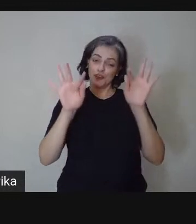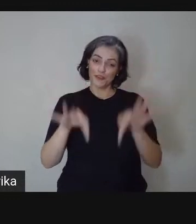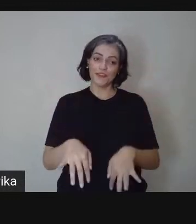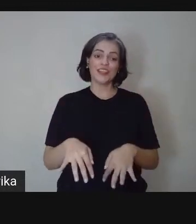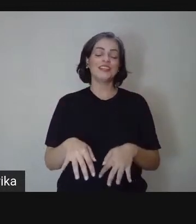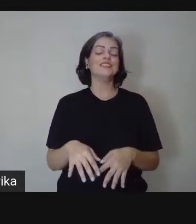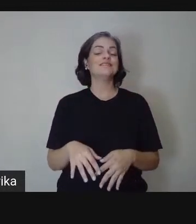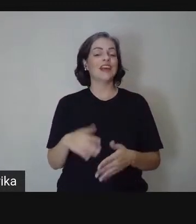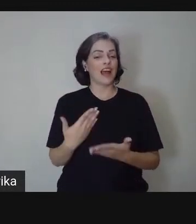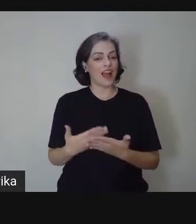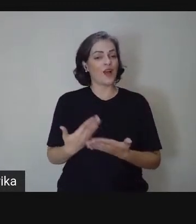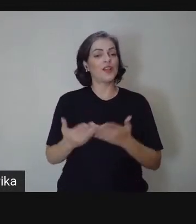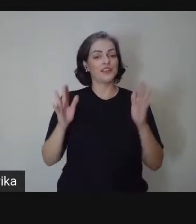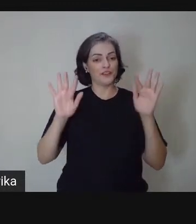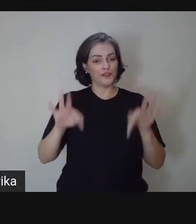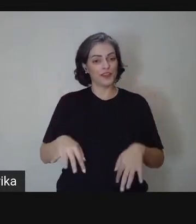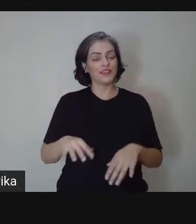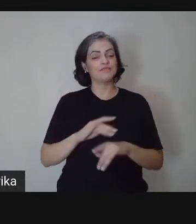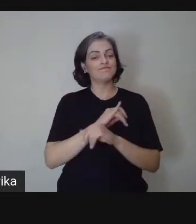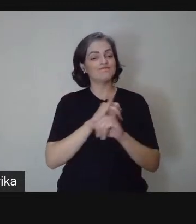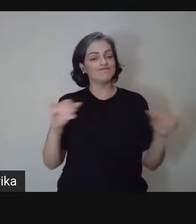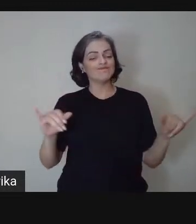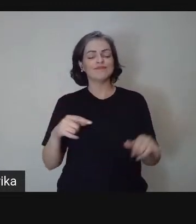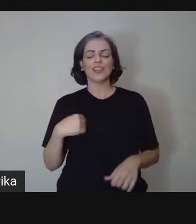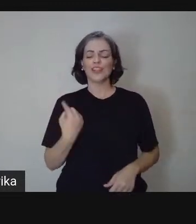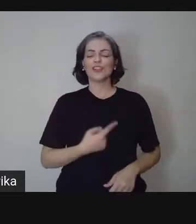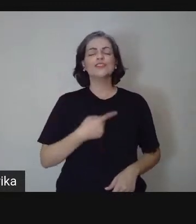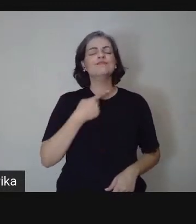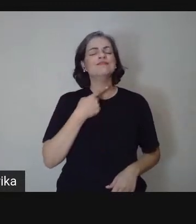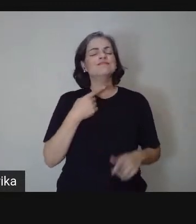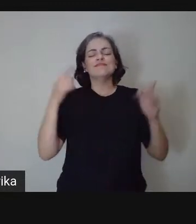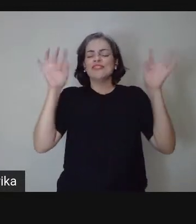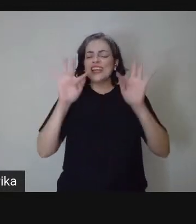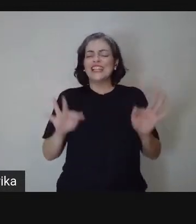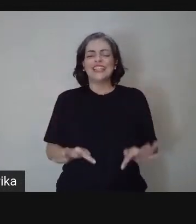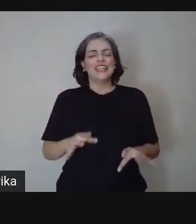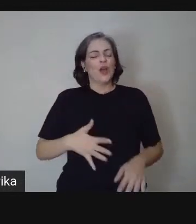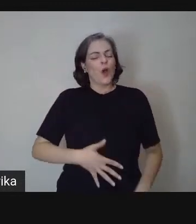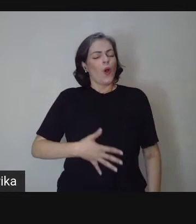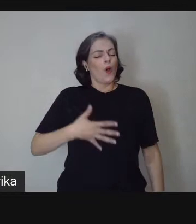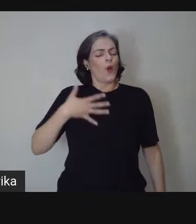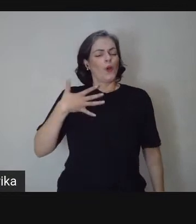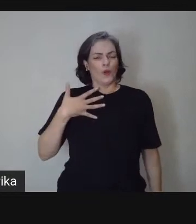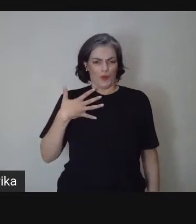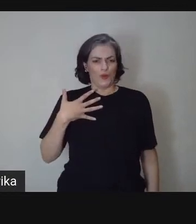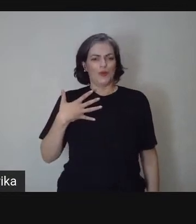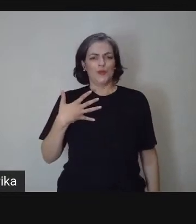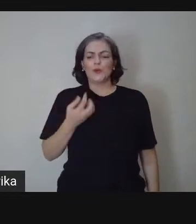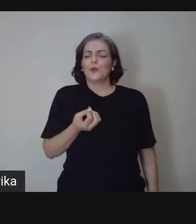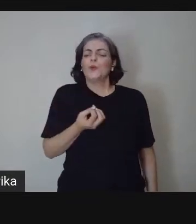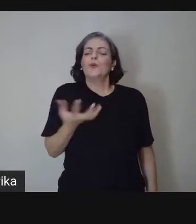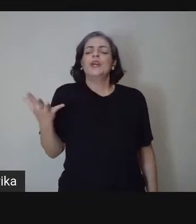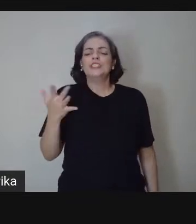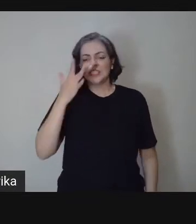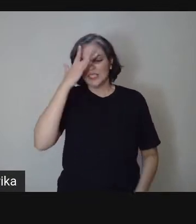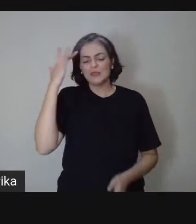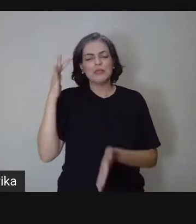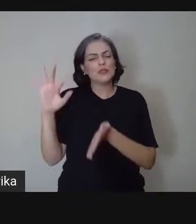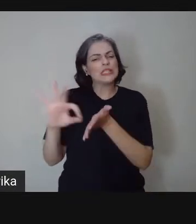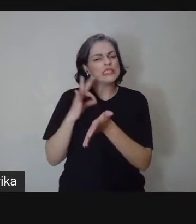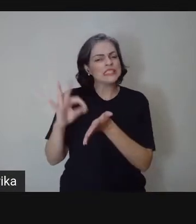aula e queremos dizer que estamos muito felizes e orgulhosos com o número de inscritos,